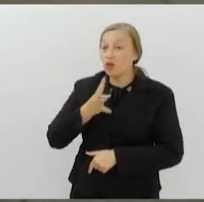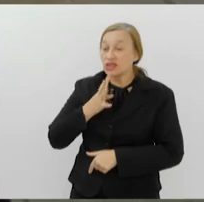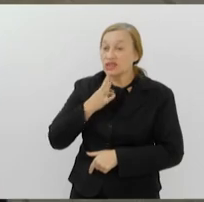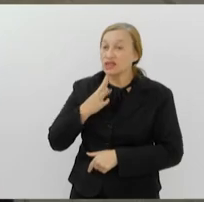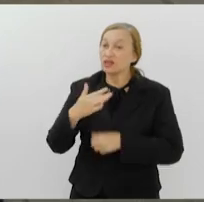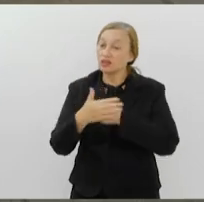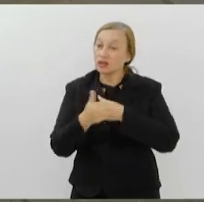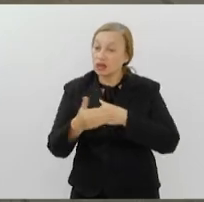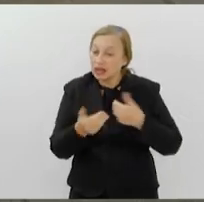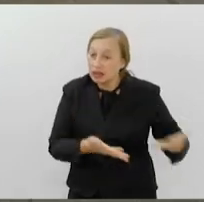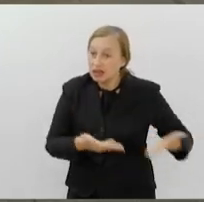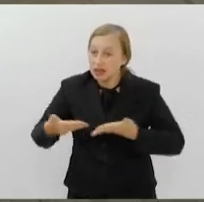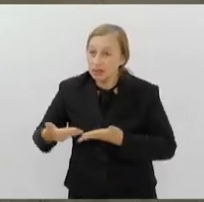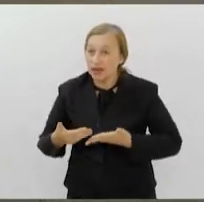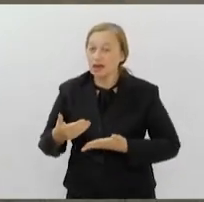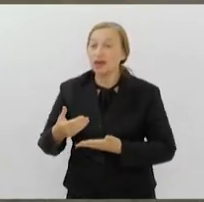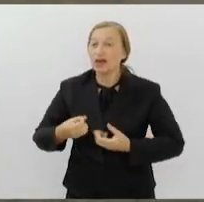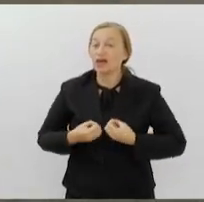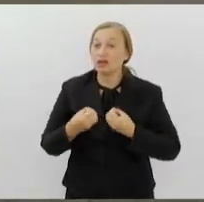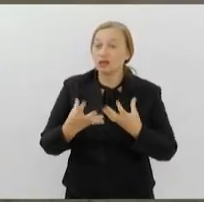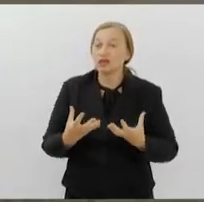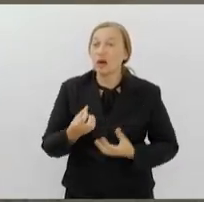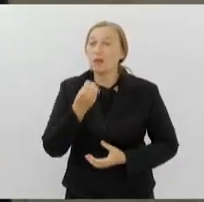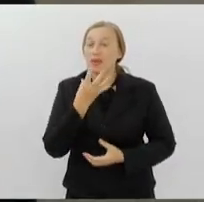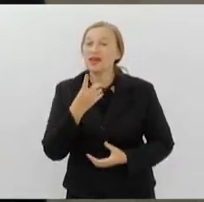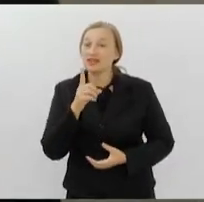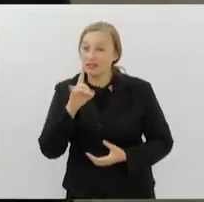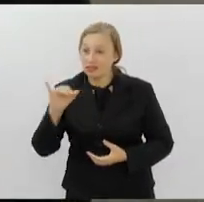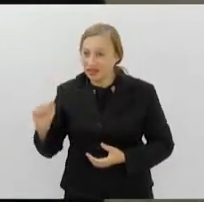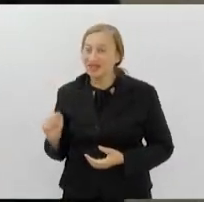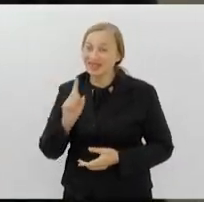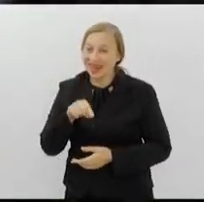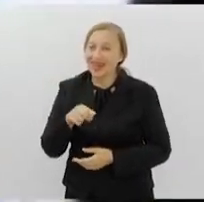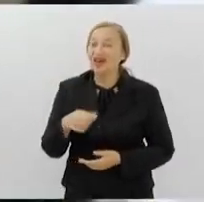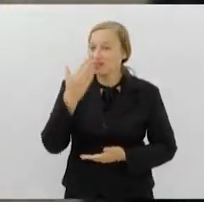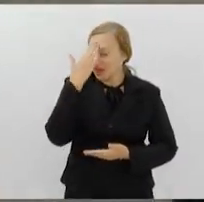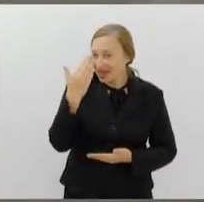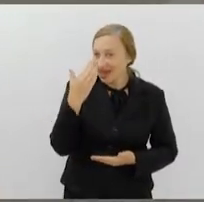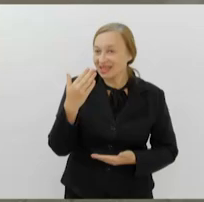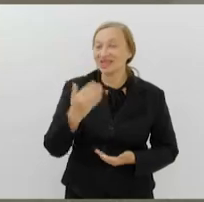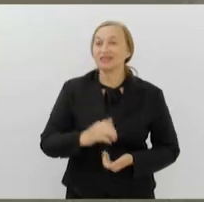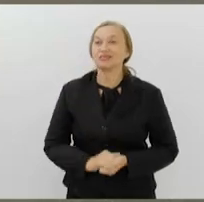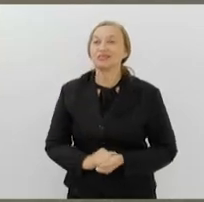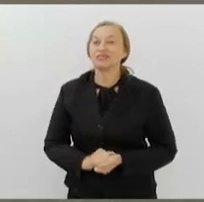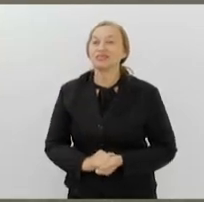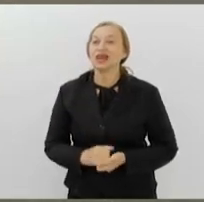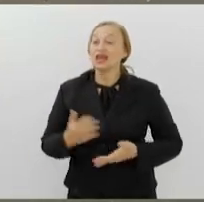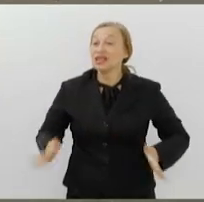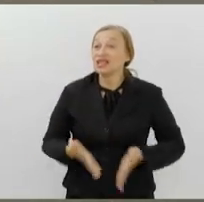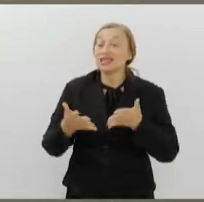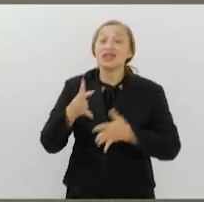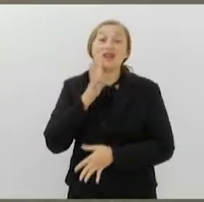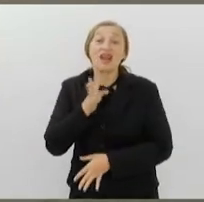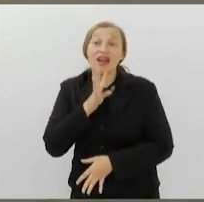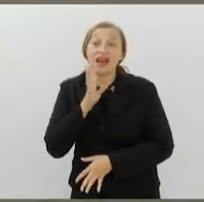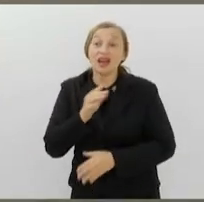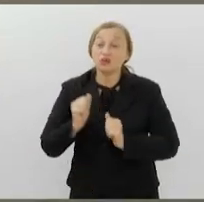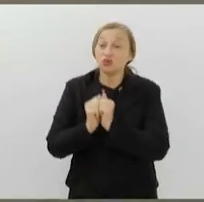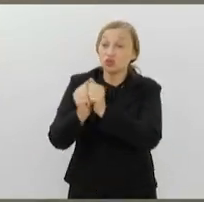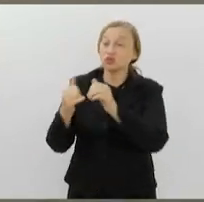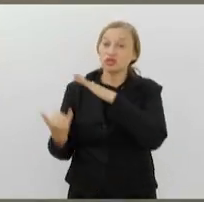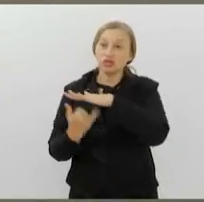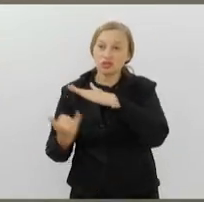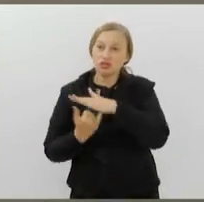carinho com essas doações. Toda ajuda é sempre bem-vinda, né, Seu Mita? Muito obrigado pela participação. Iniciativa muito bacana do Instituto Tamo Junto. Então,